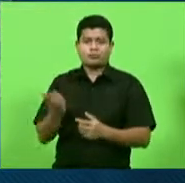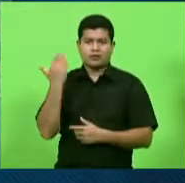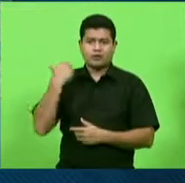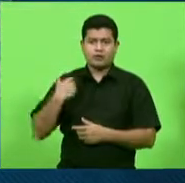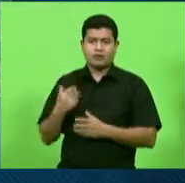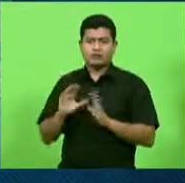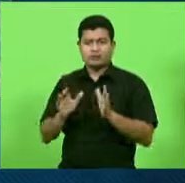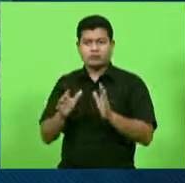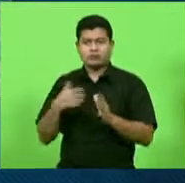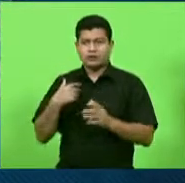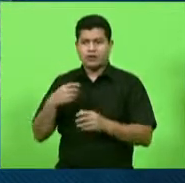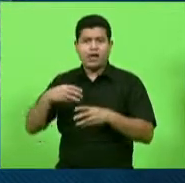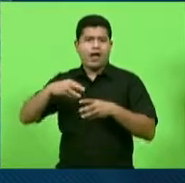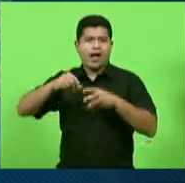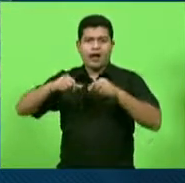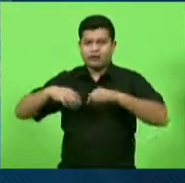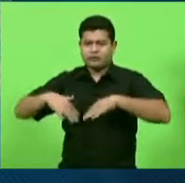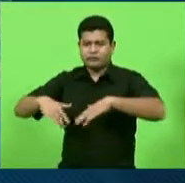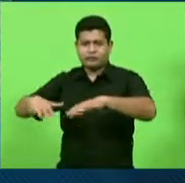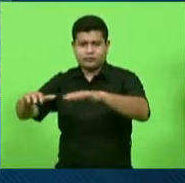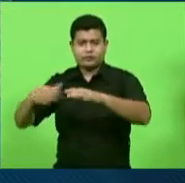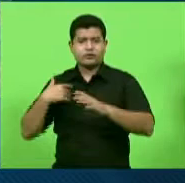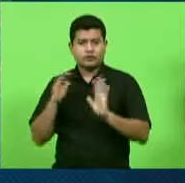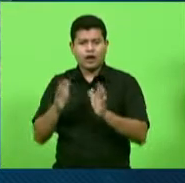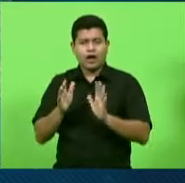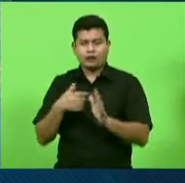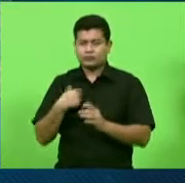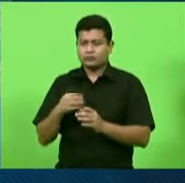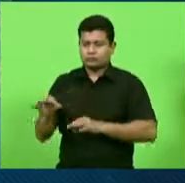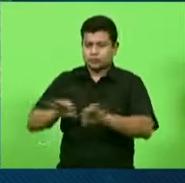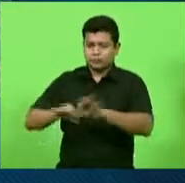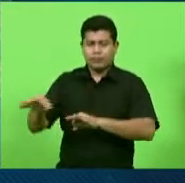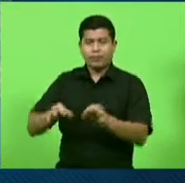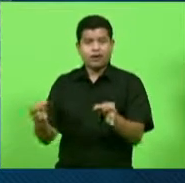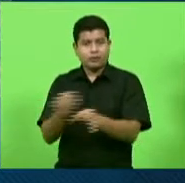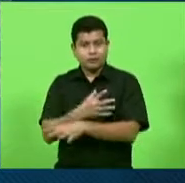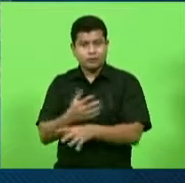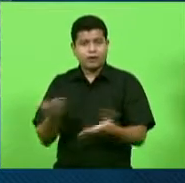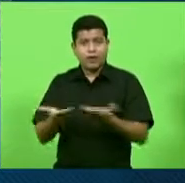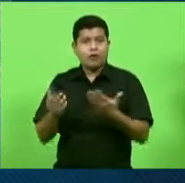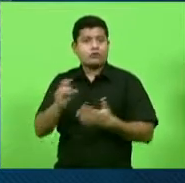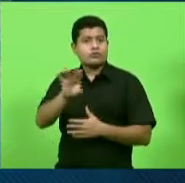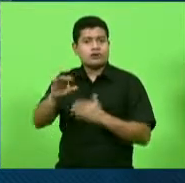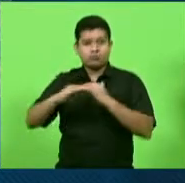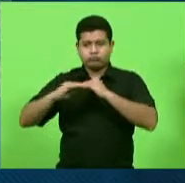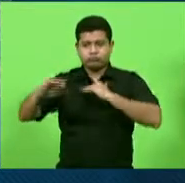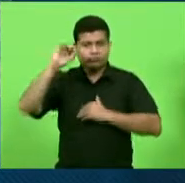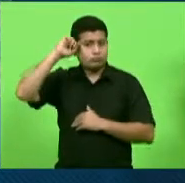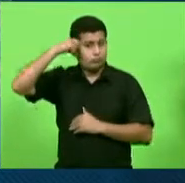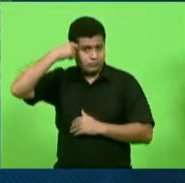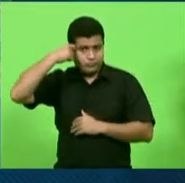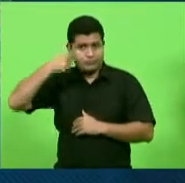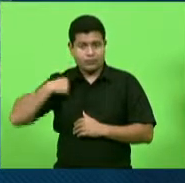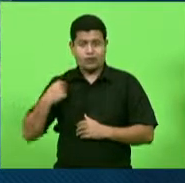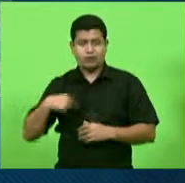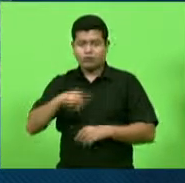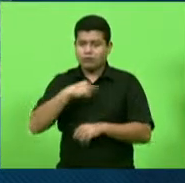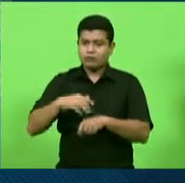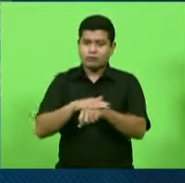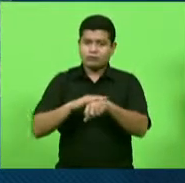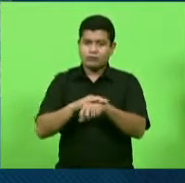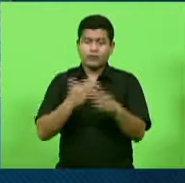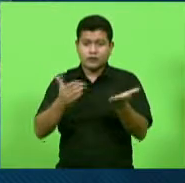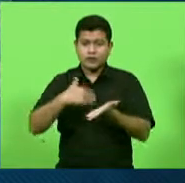pronto. Então, a gente esteve visitando essa semana lá, conversamos com o engenheiro da Zimult, com a secretária da